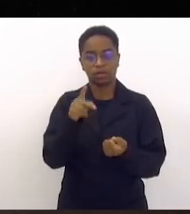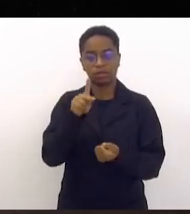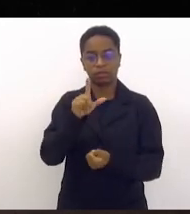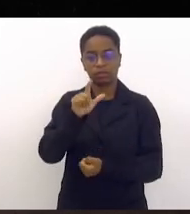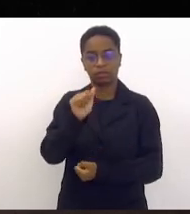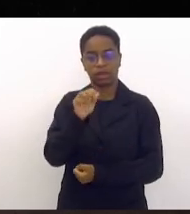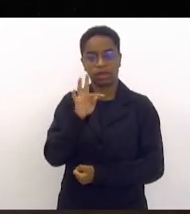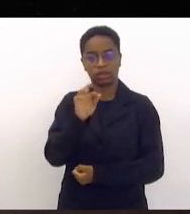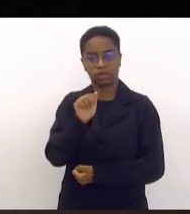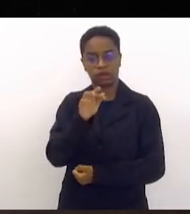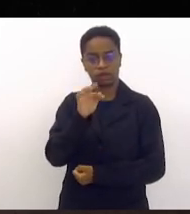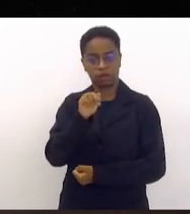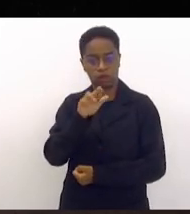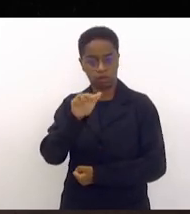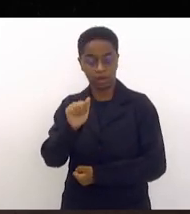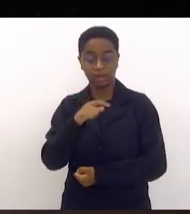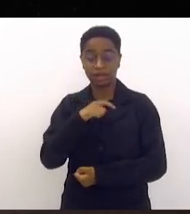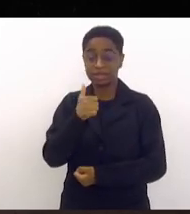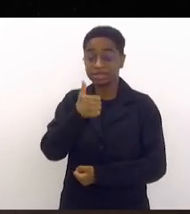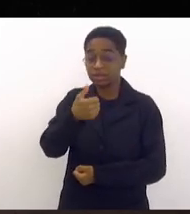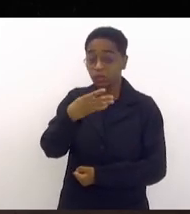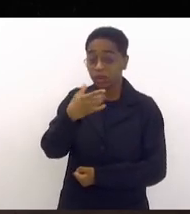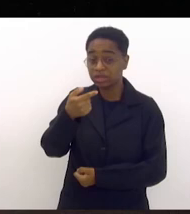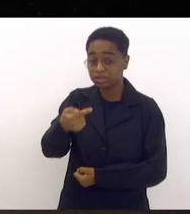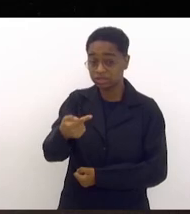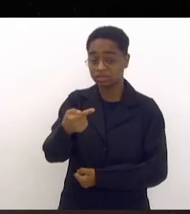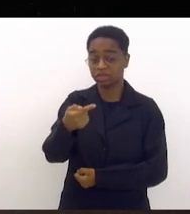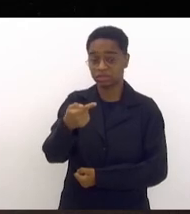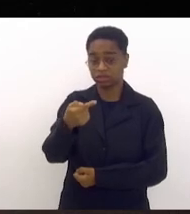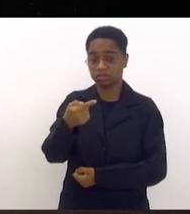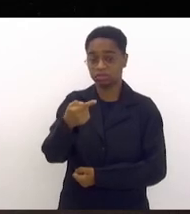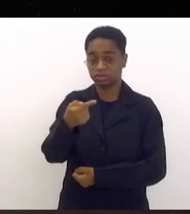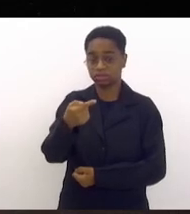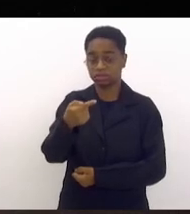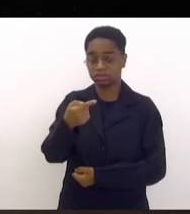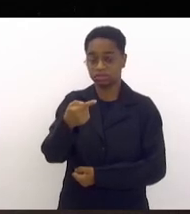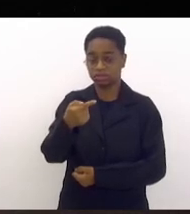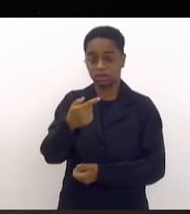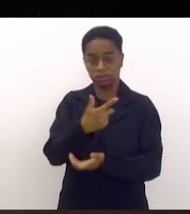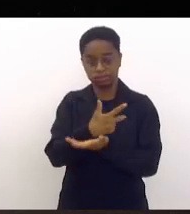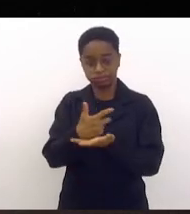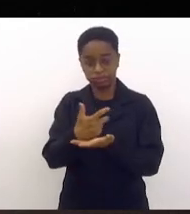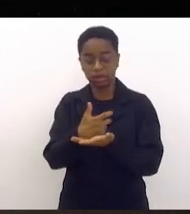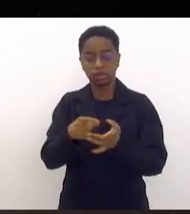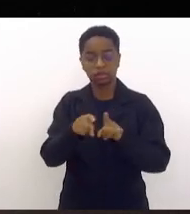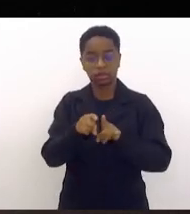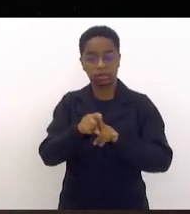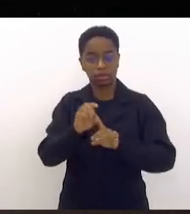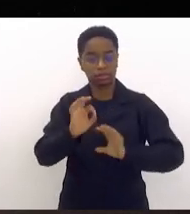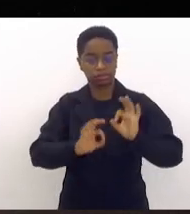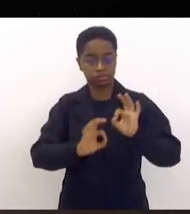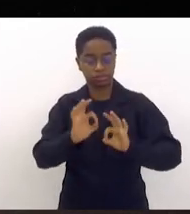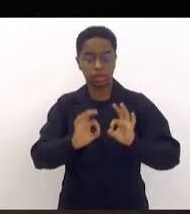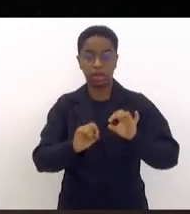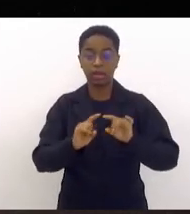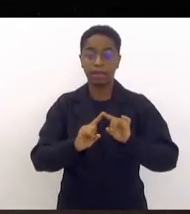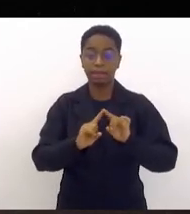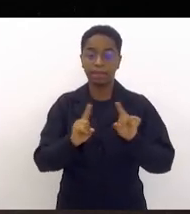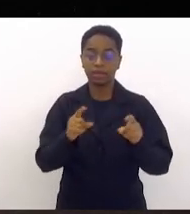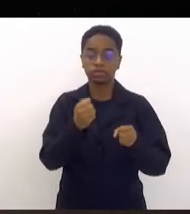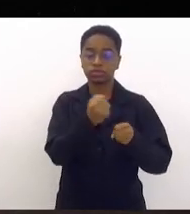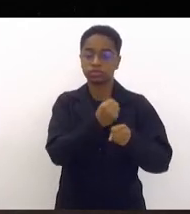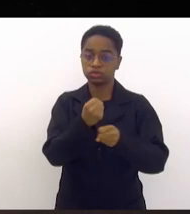147 plataformas de descomissionamento e desmantelamento e para a